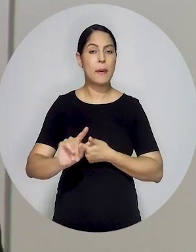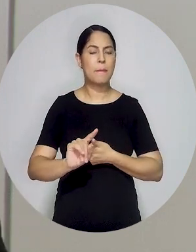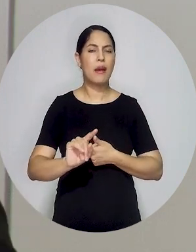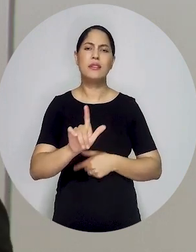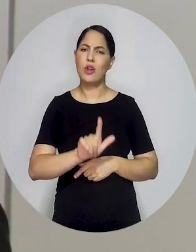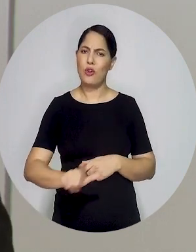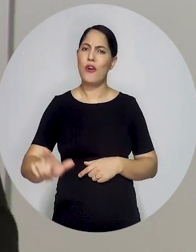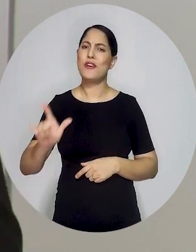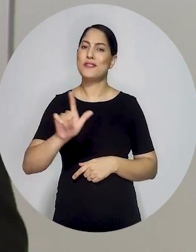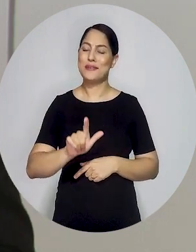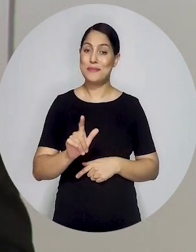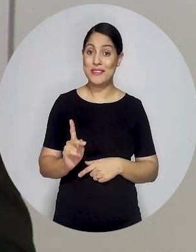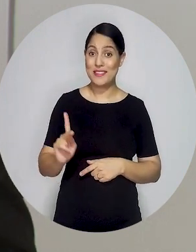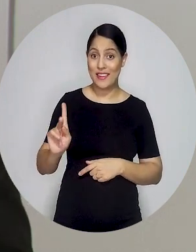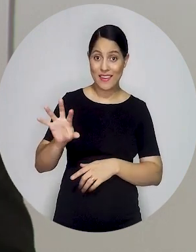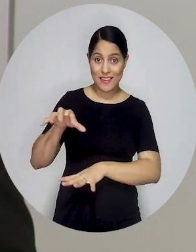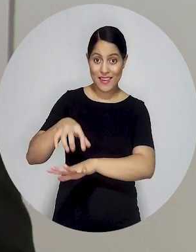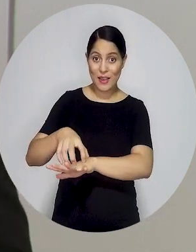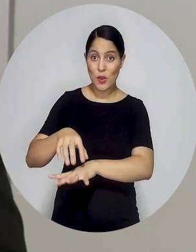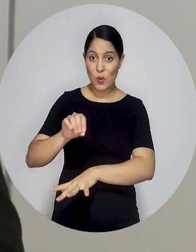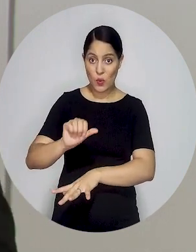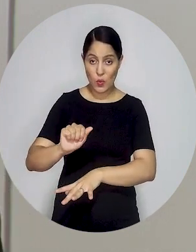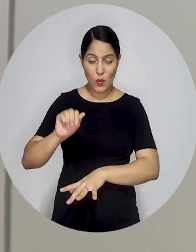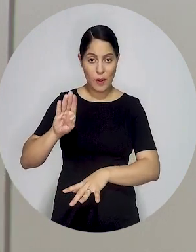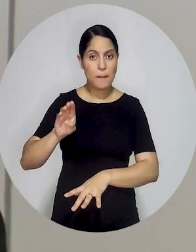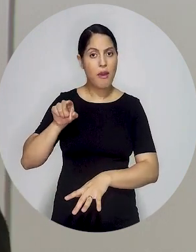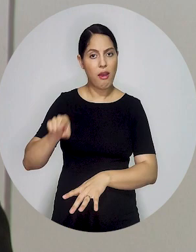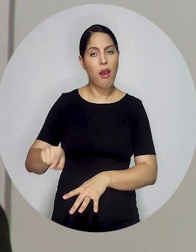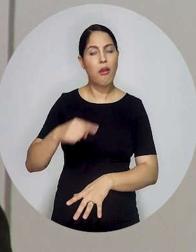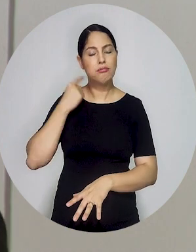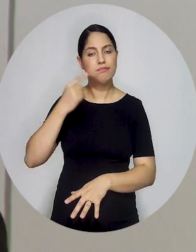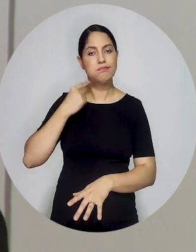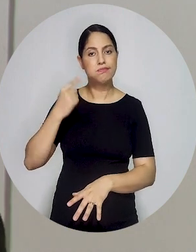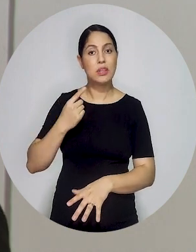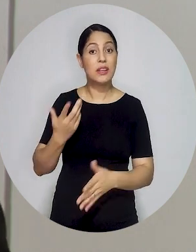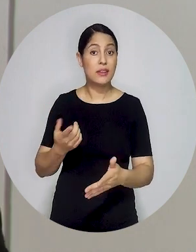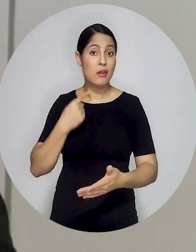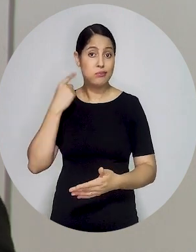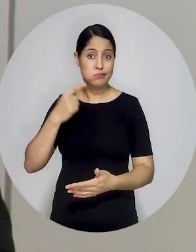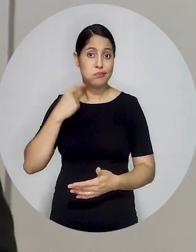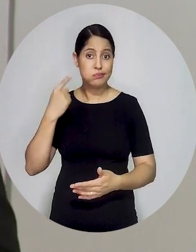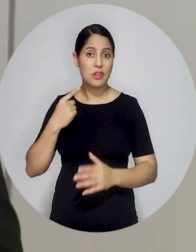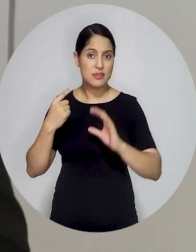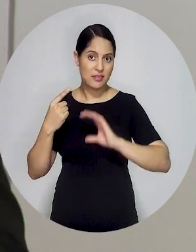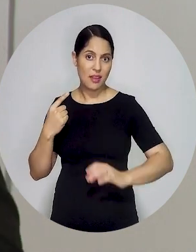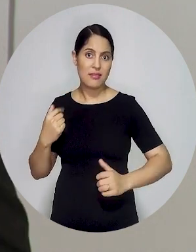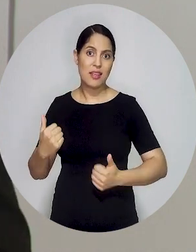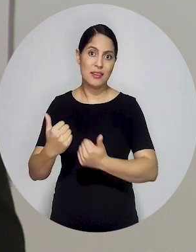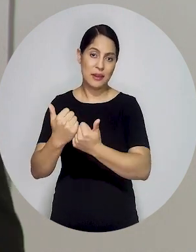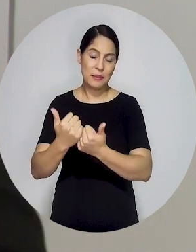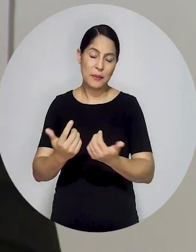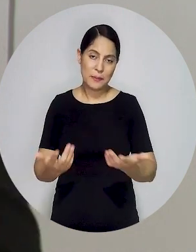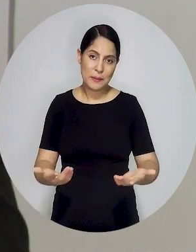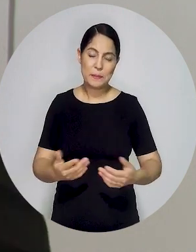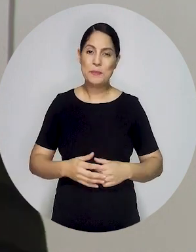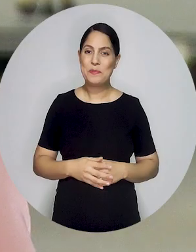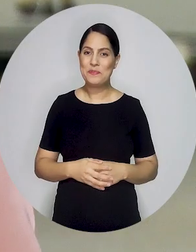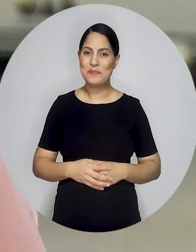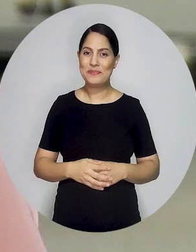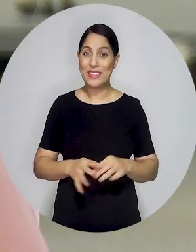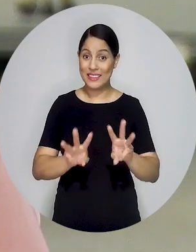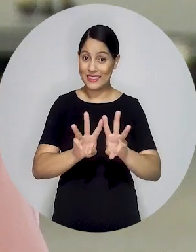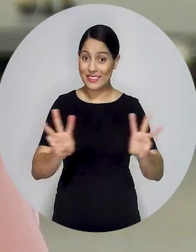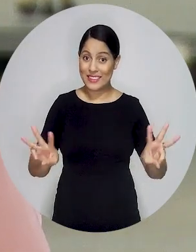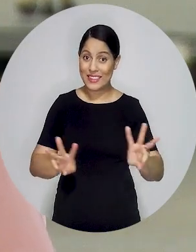Afinal, a ordem dos advogados do Brasil é a voz da advocacia, e a advocacia é a voz da cidadania brasileira.